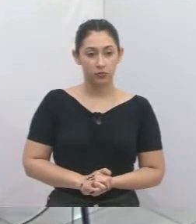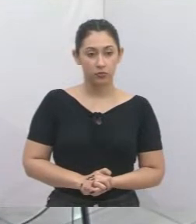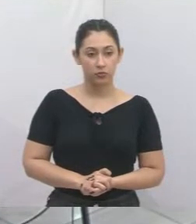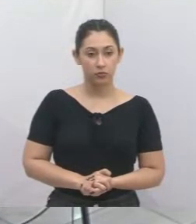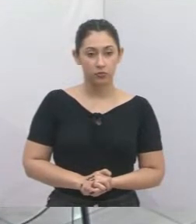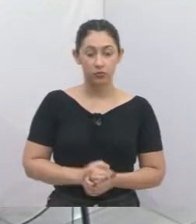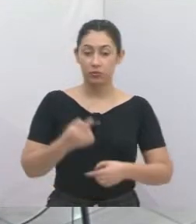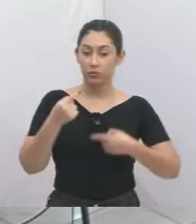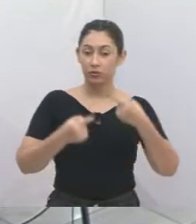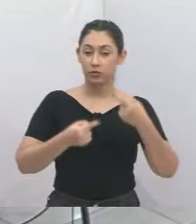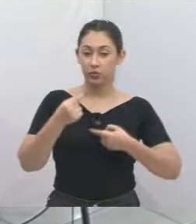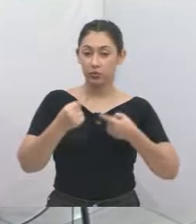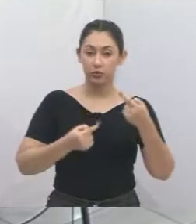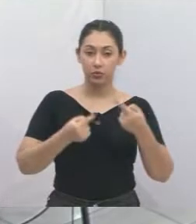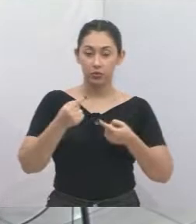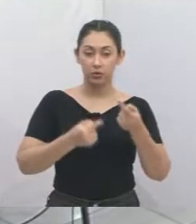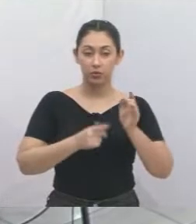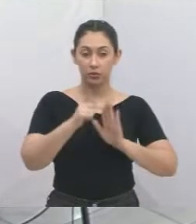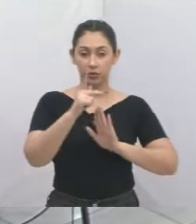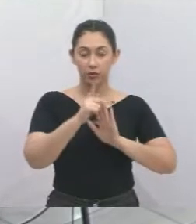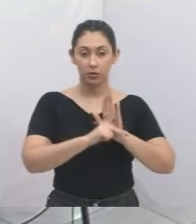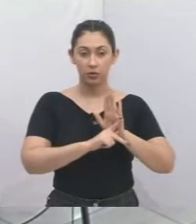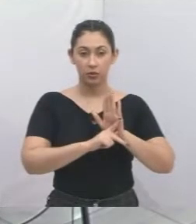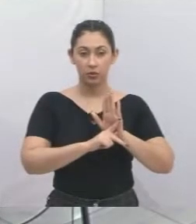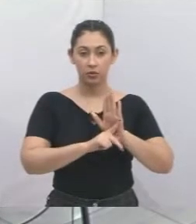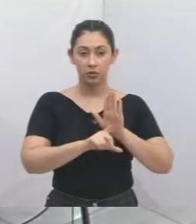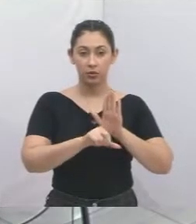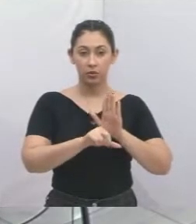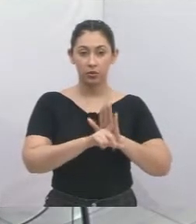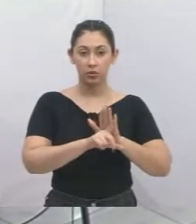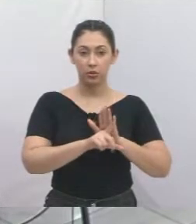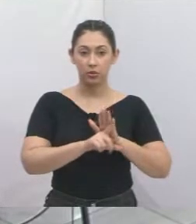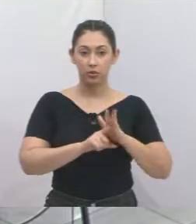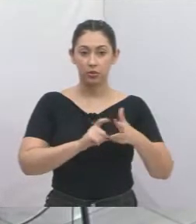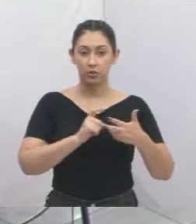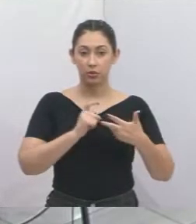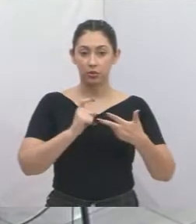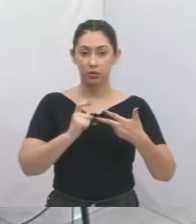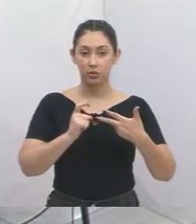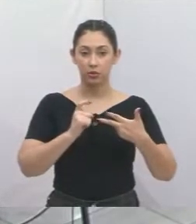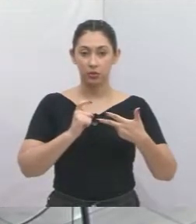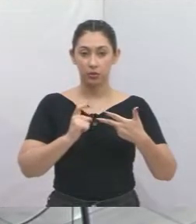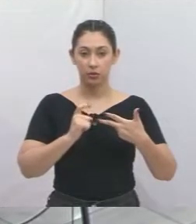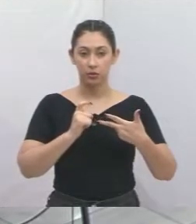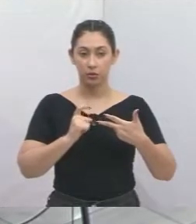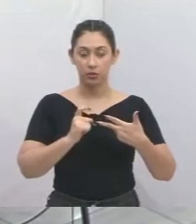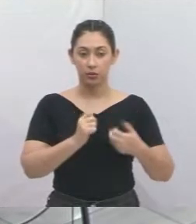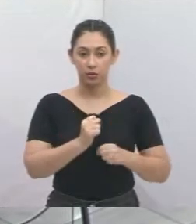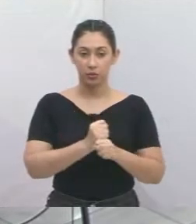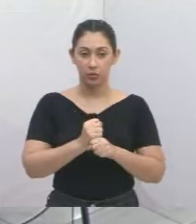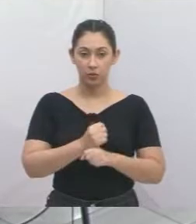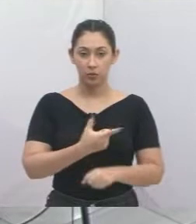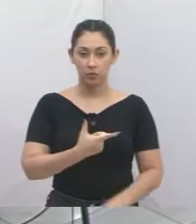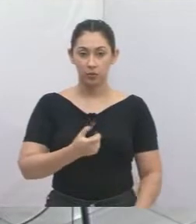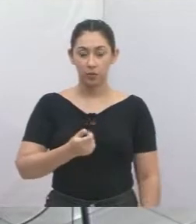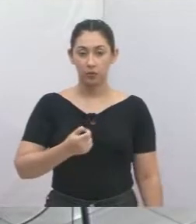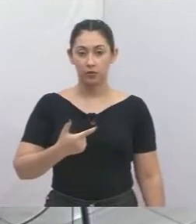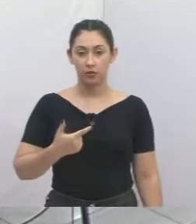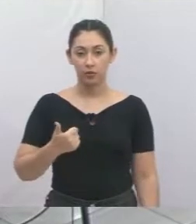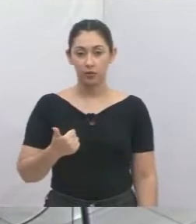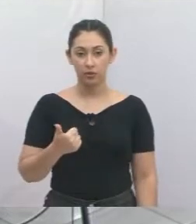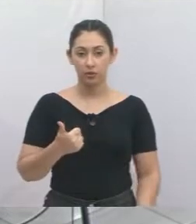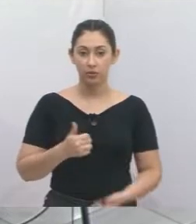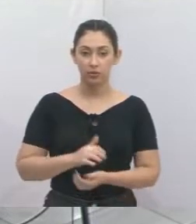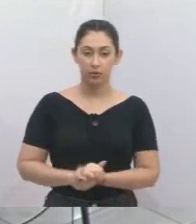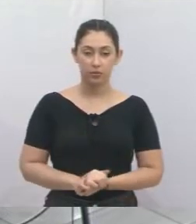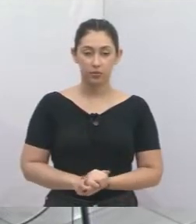Discussão única do PLE número 031, 2021, Projeto de Lei do Executivo.